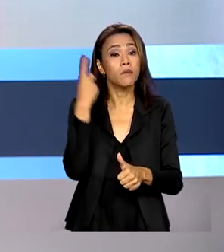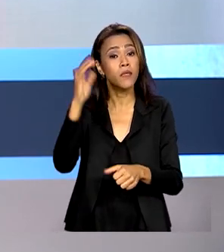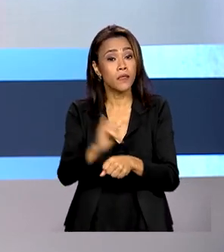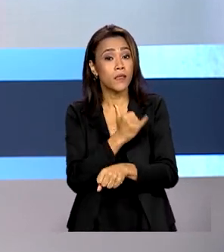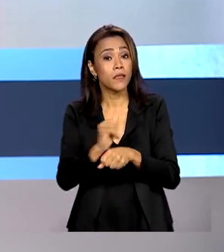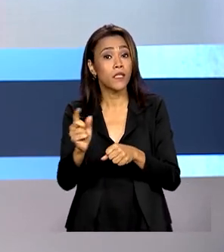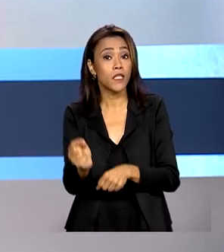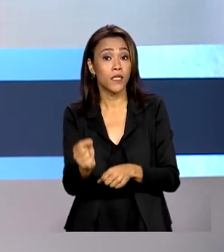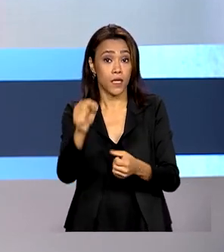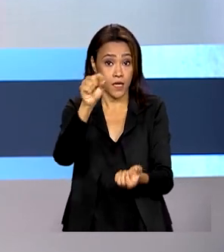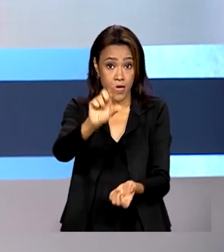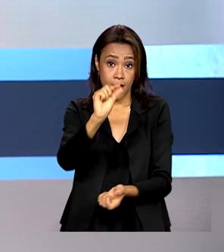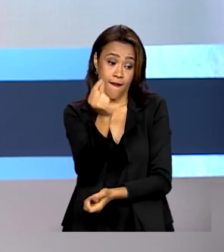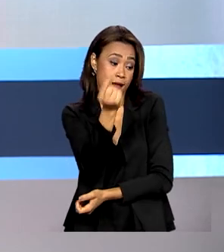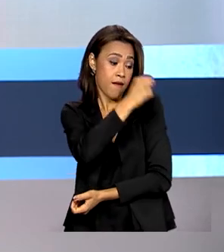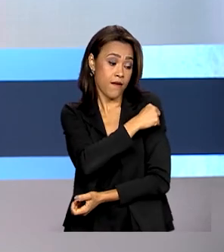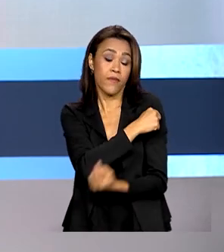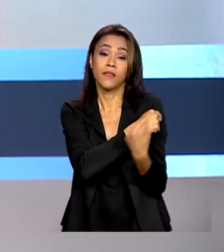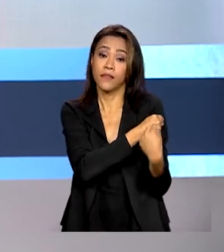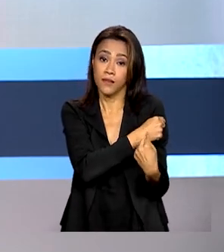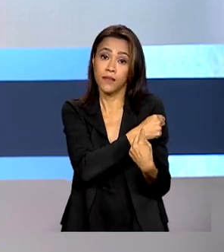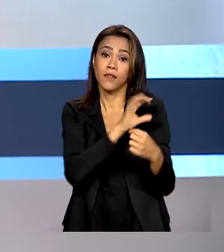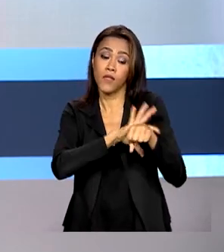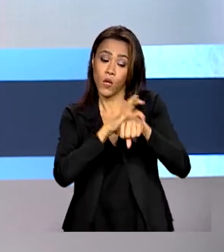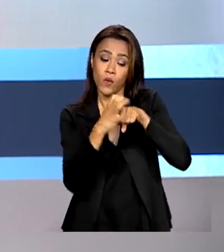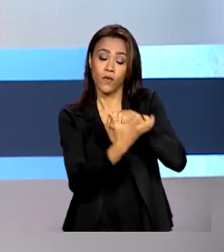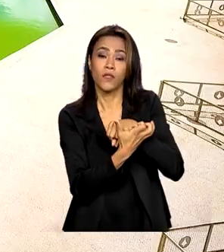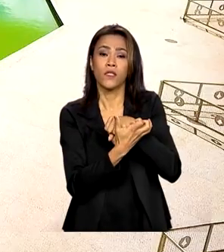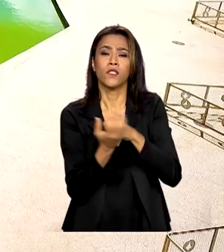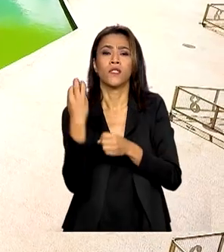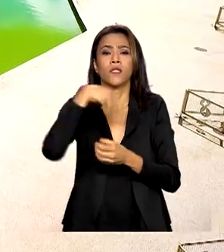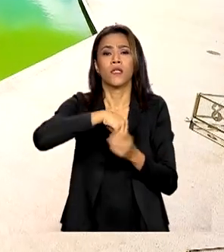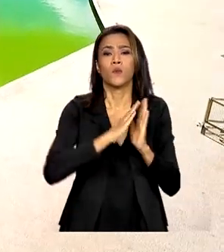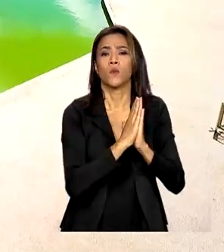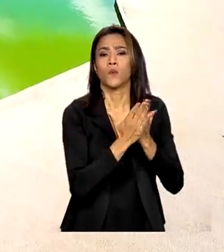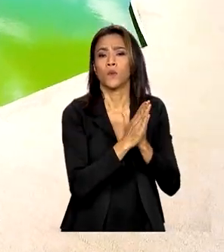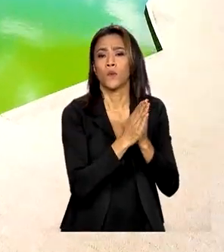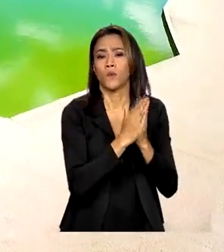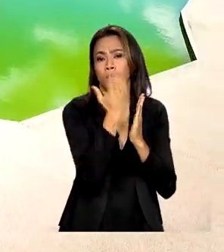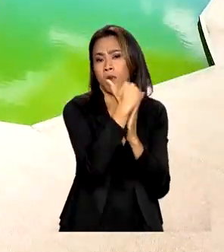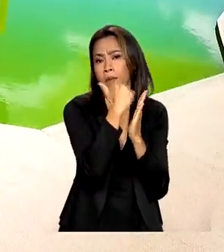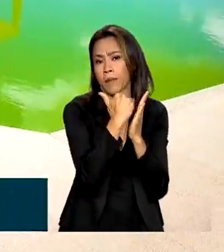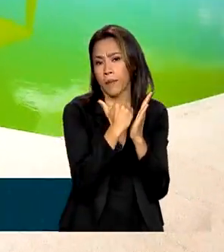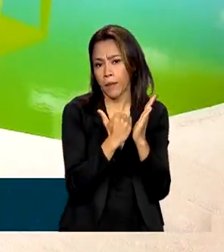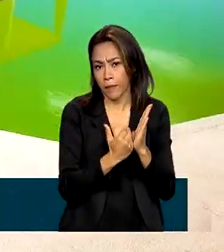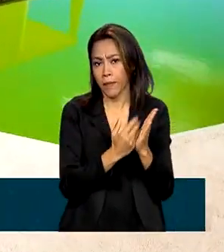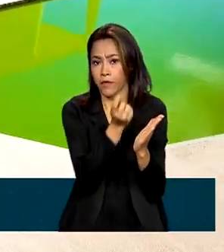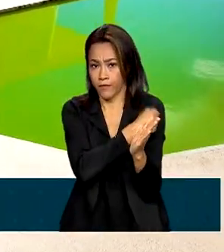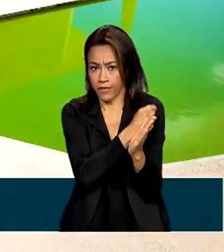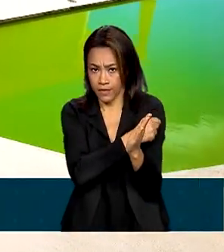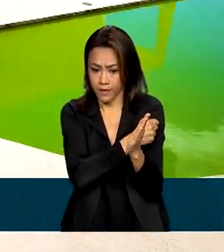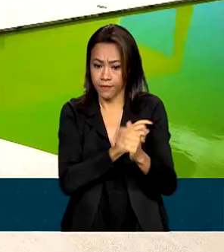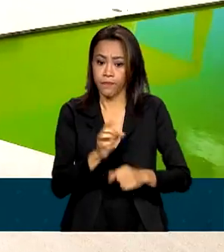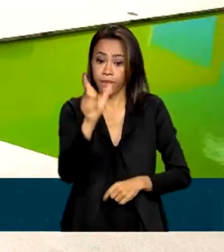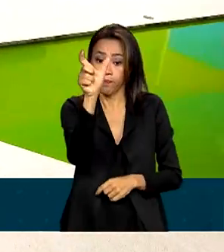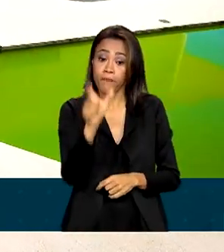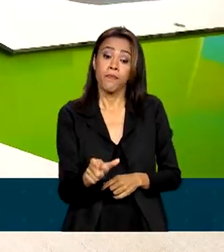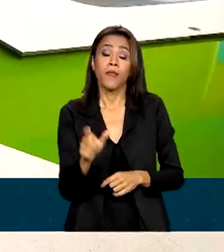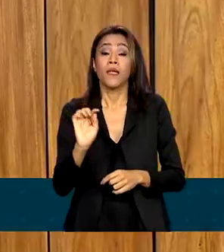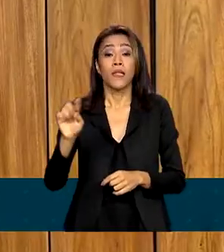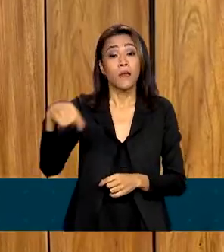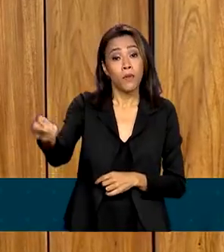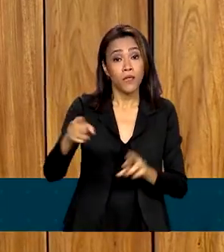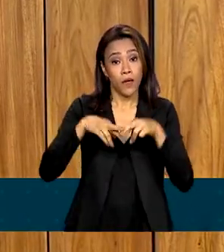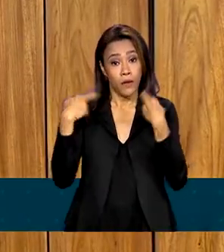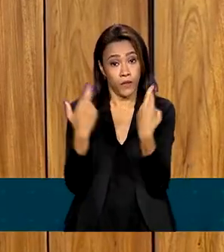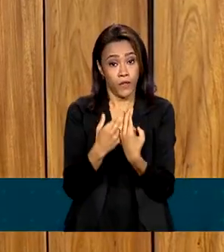vacina da Covid no calendário regular de imunização. Após reunião com o presidente Lula no Palácio do Planalto,